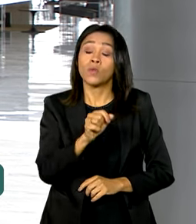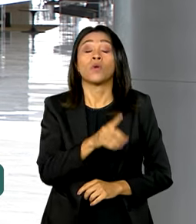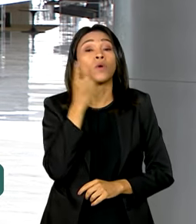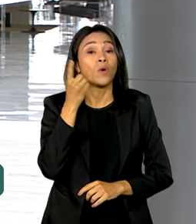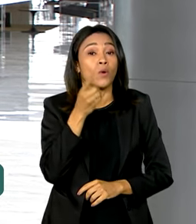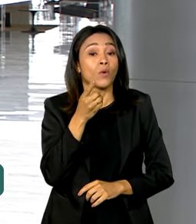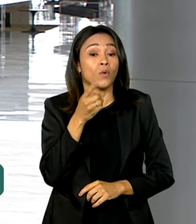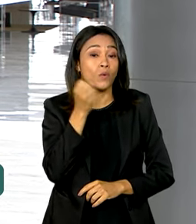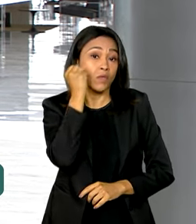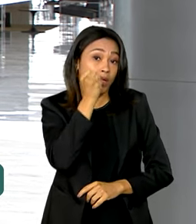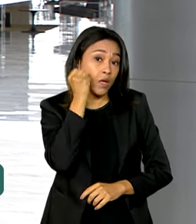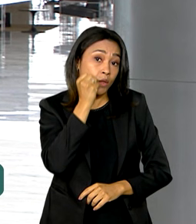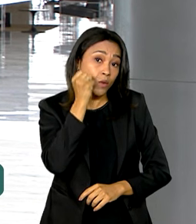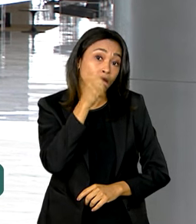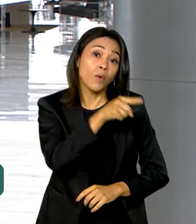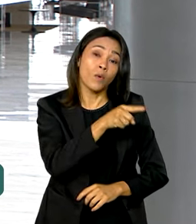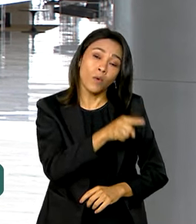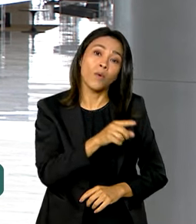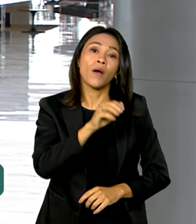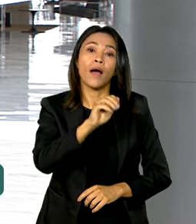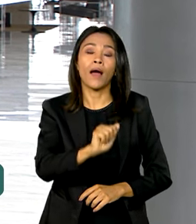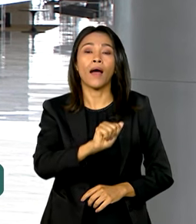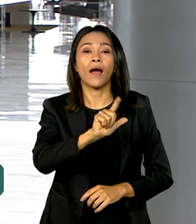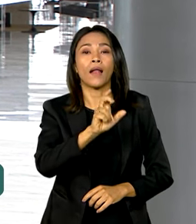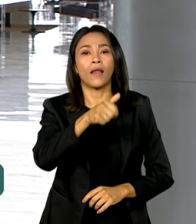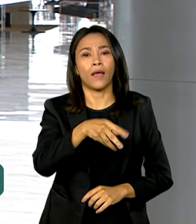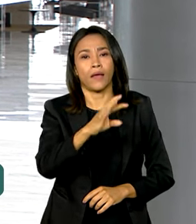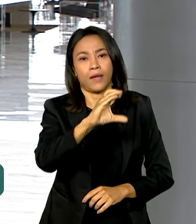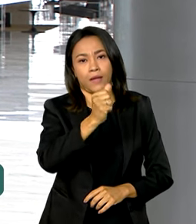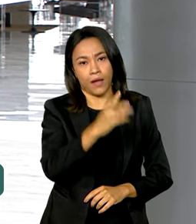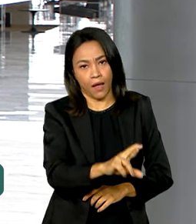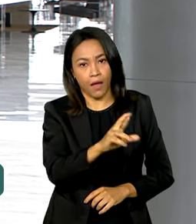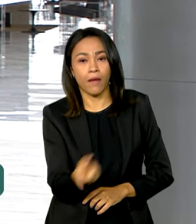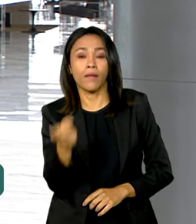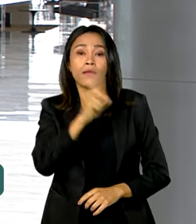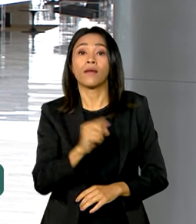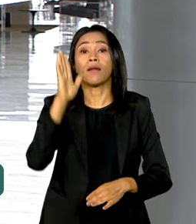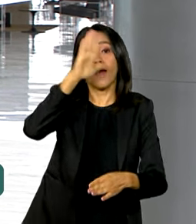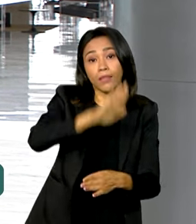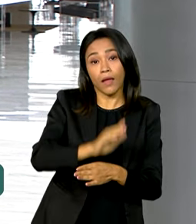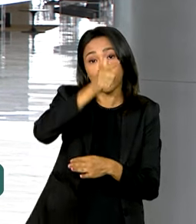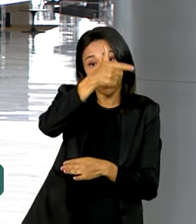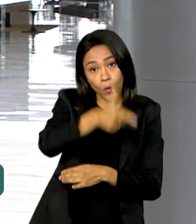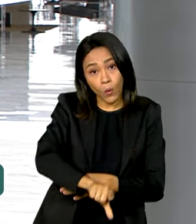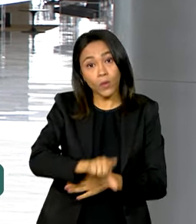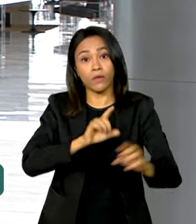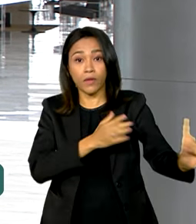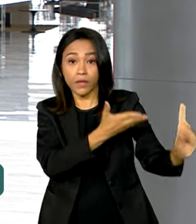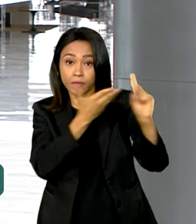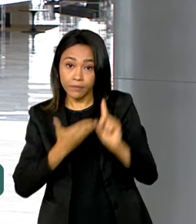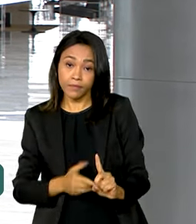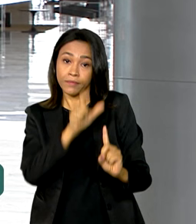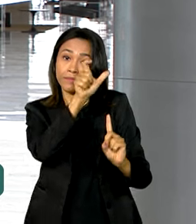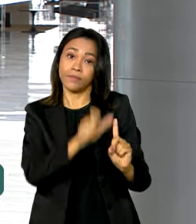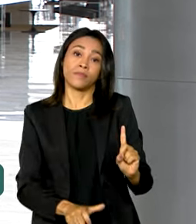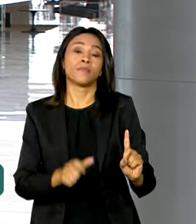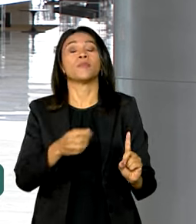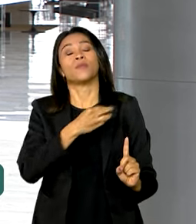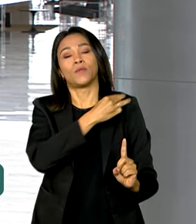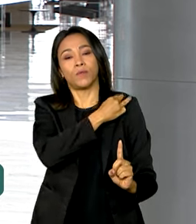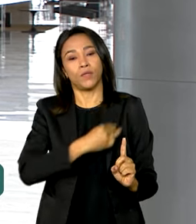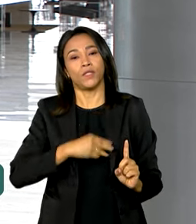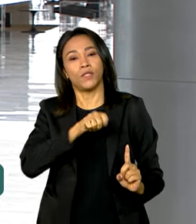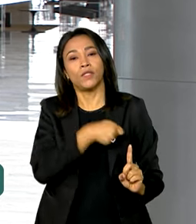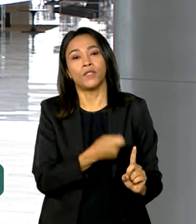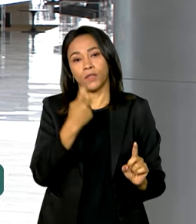em exercício do governo no Senado, e às quatro da tarde recebe mais uma vez o ministro da Casa Civil, Rui Costa.